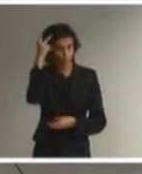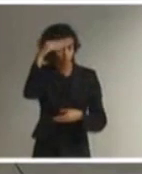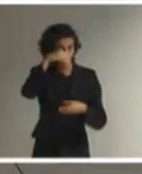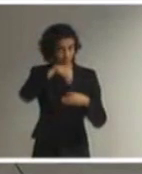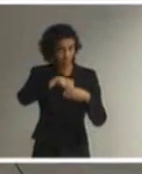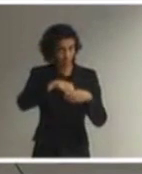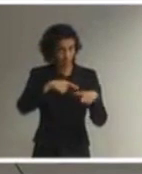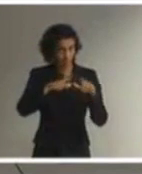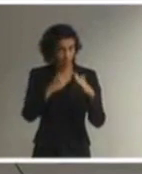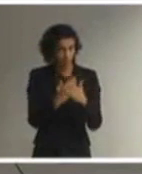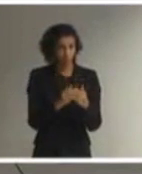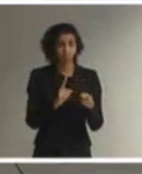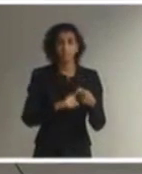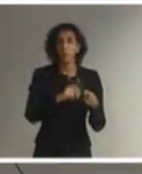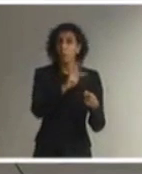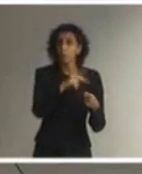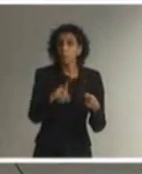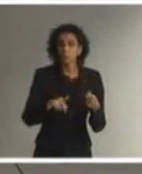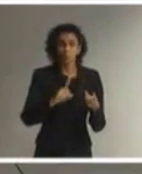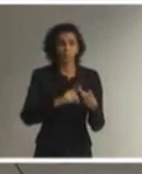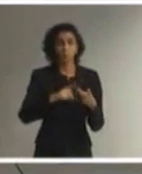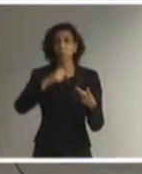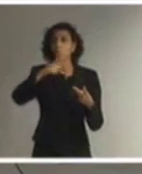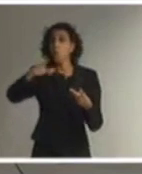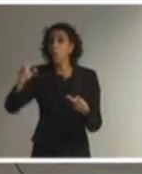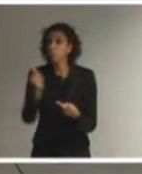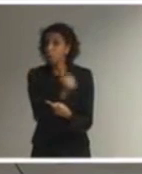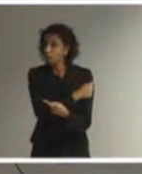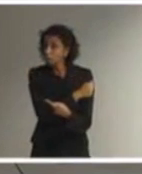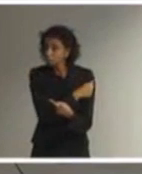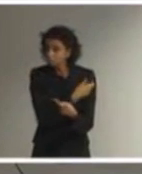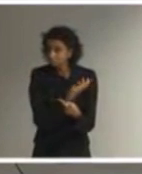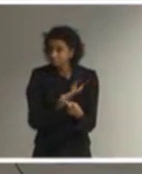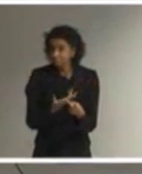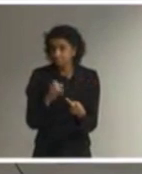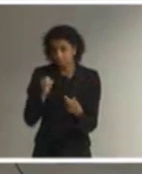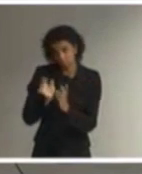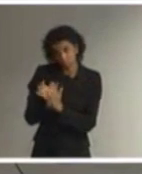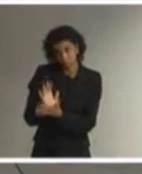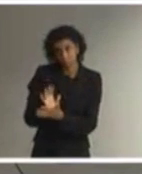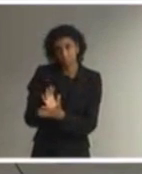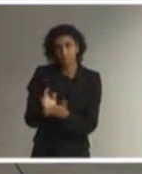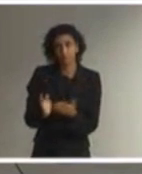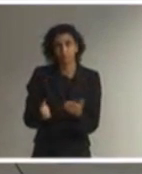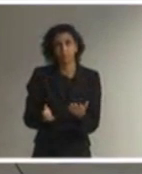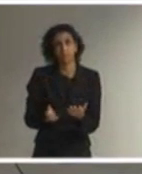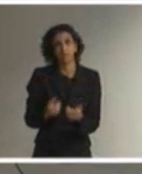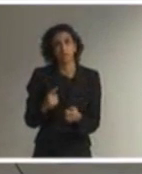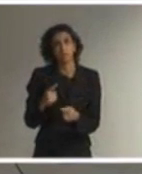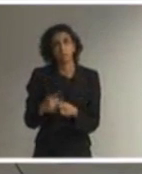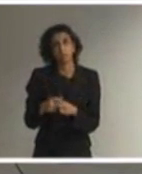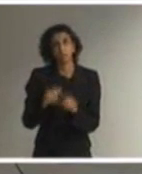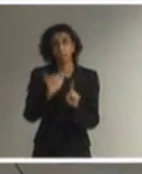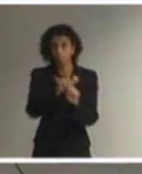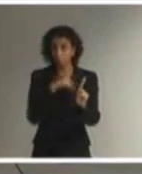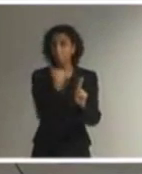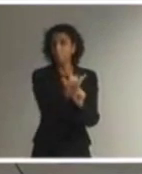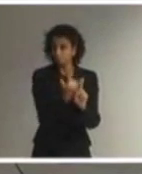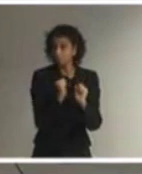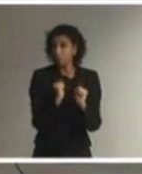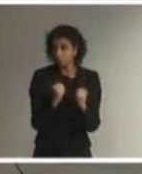escola o professor o outro aluno porque a pessoa pode sofrer um bullying